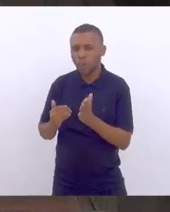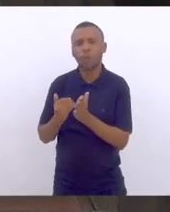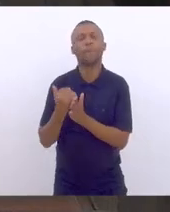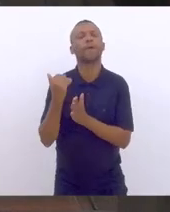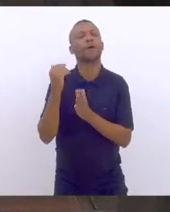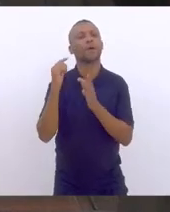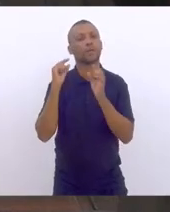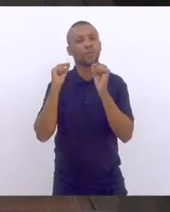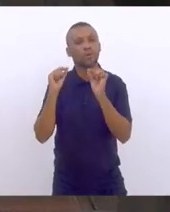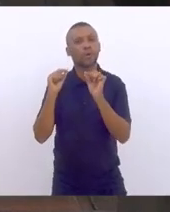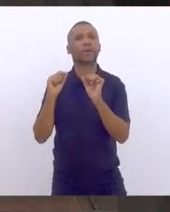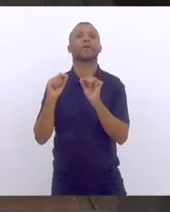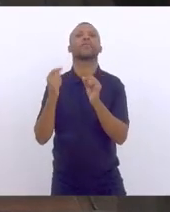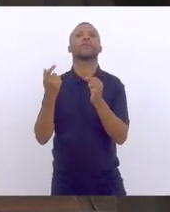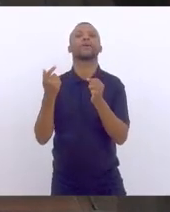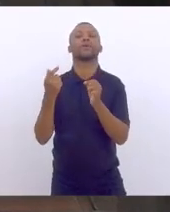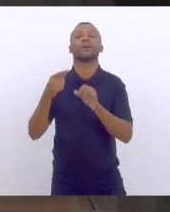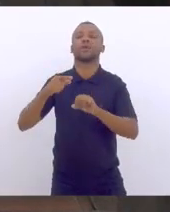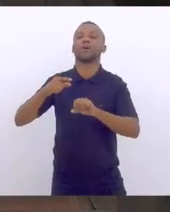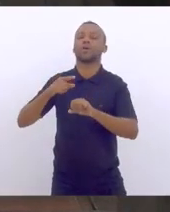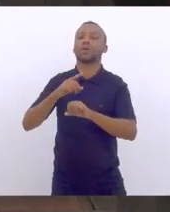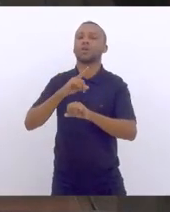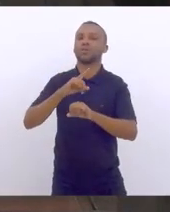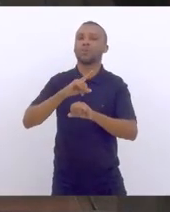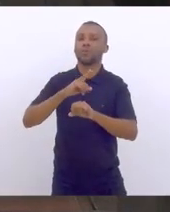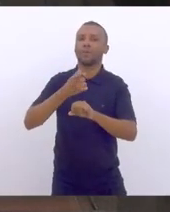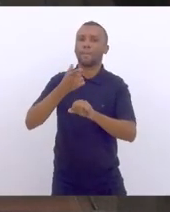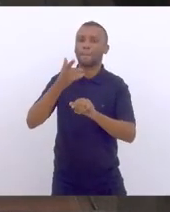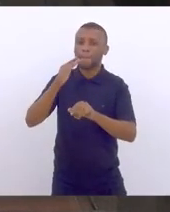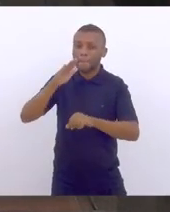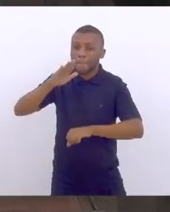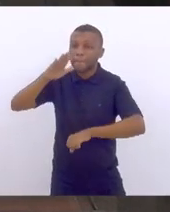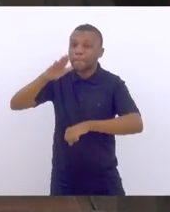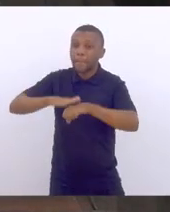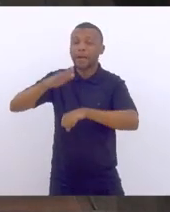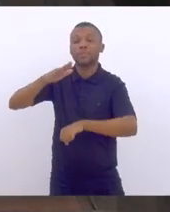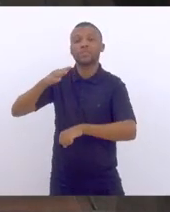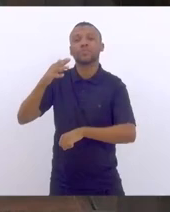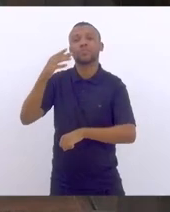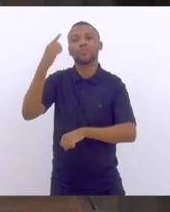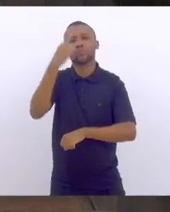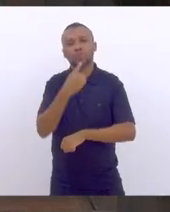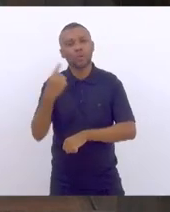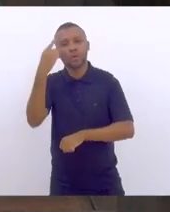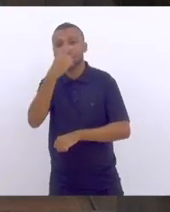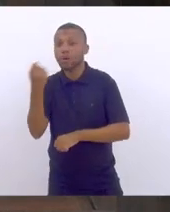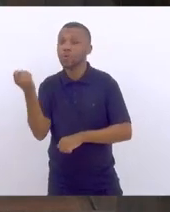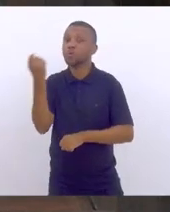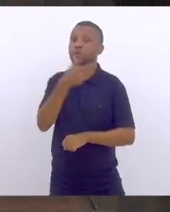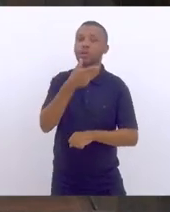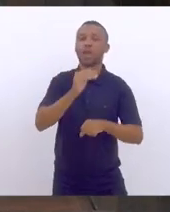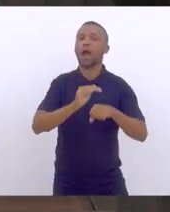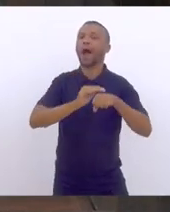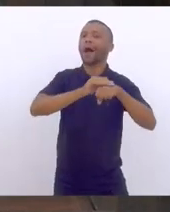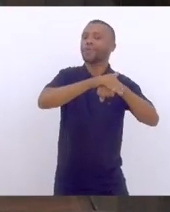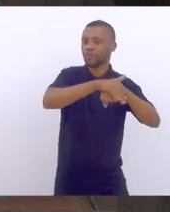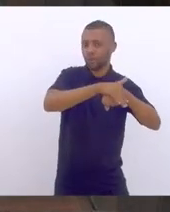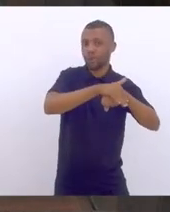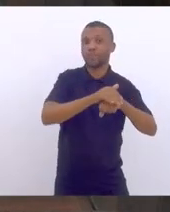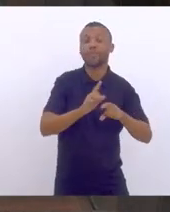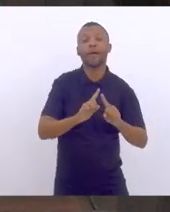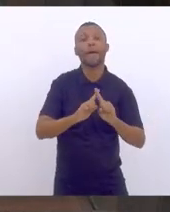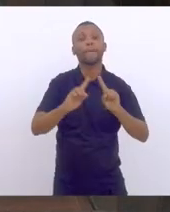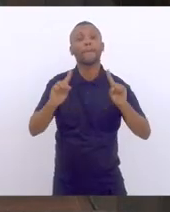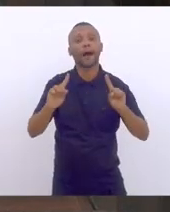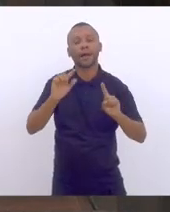maiores do que as noites. Mas, a primavera carrega em